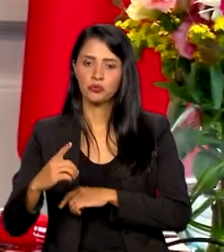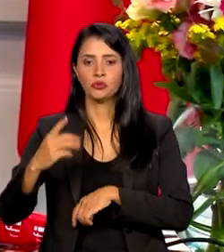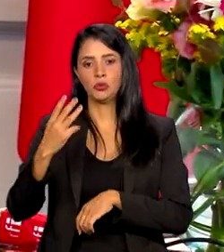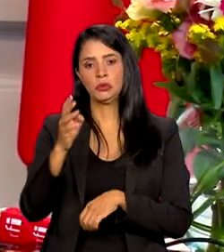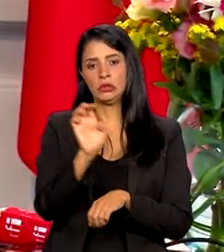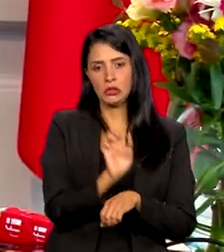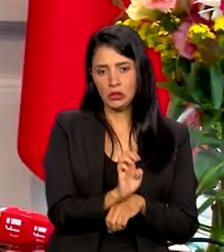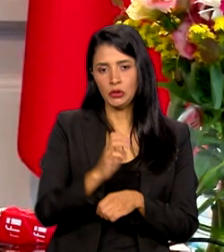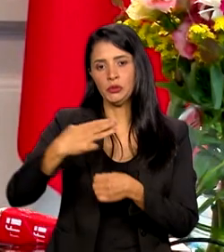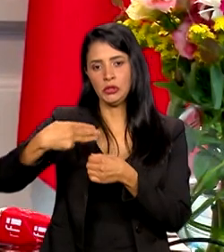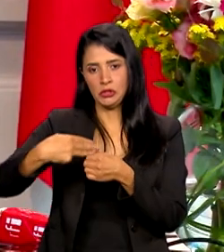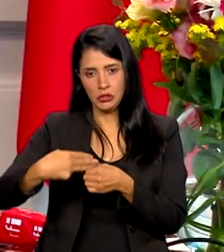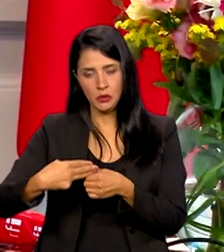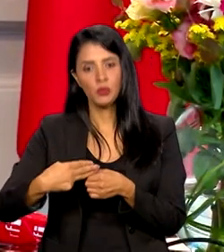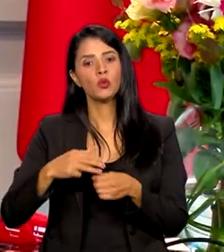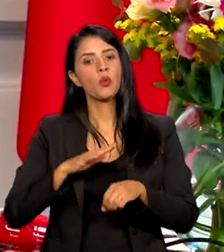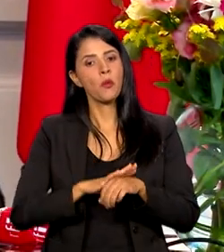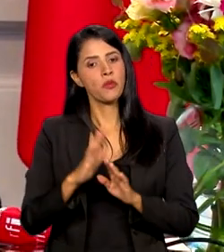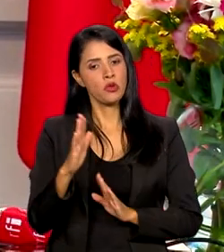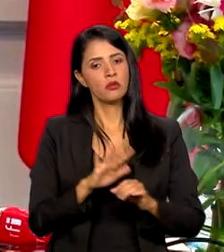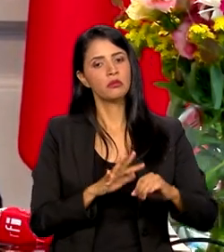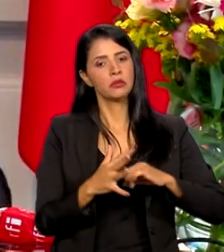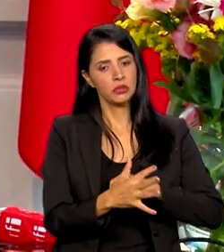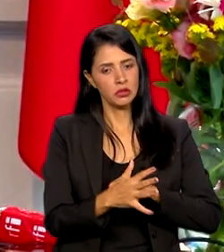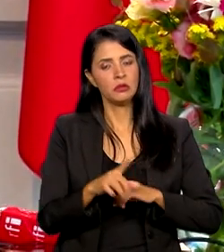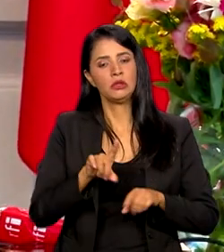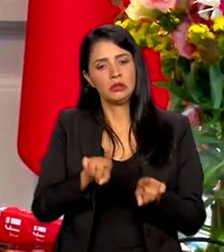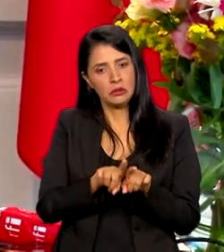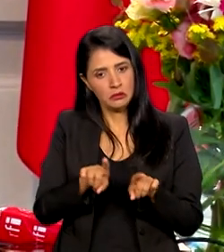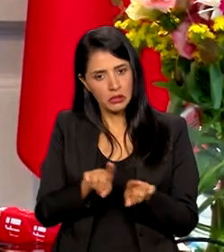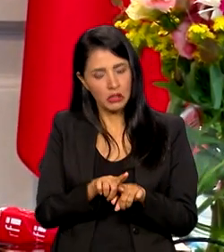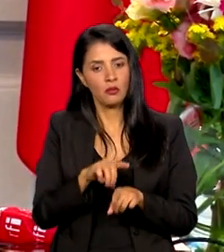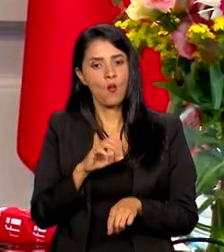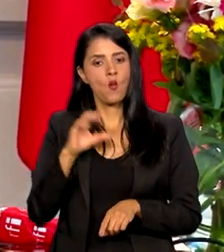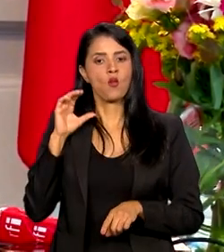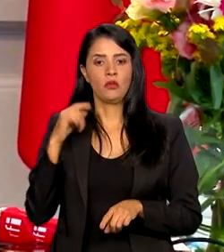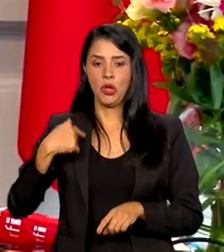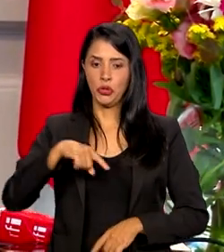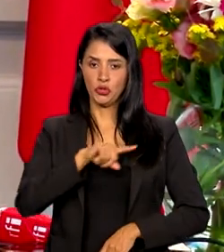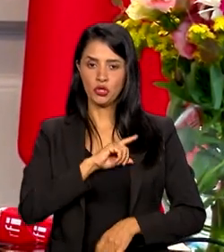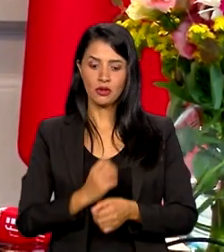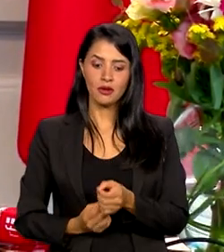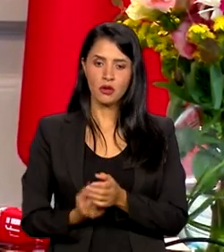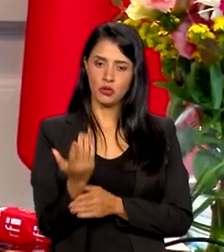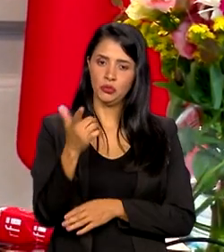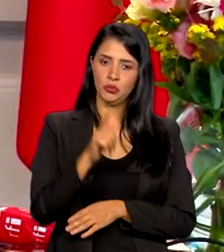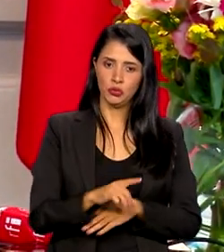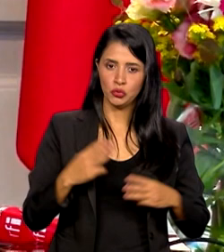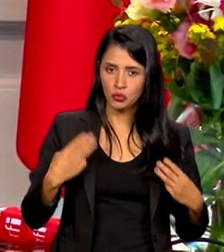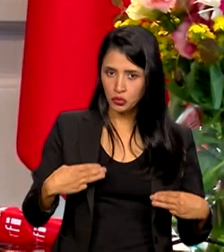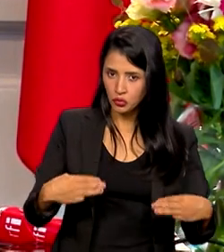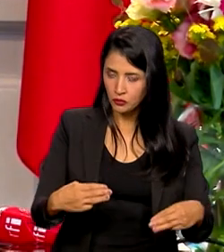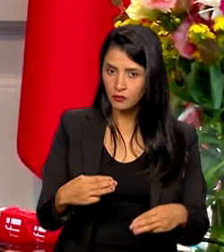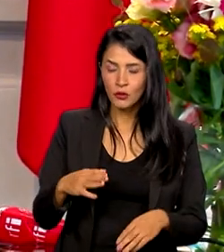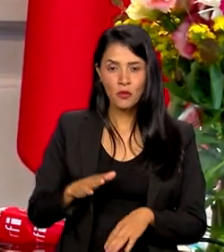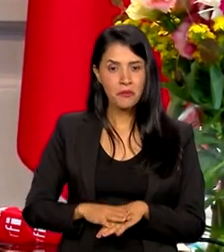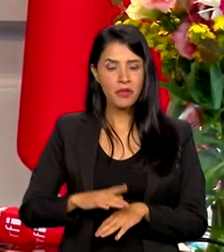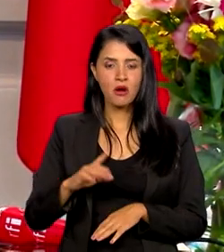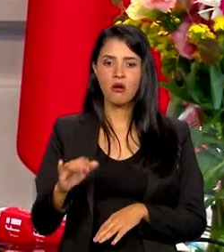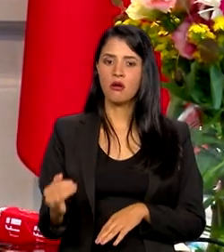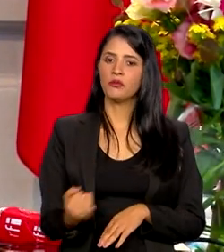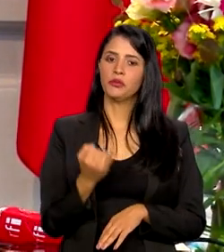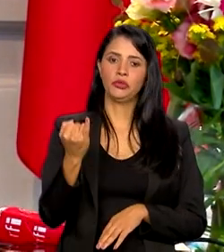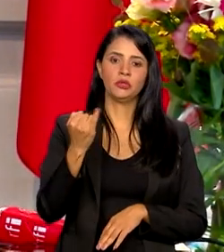pandemia, né? E o que nós estamos fazendo é reconstruir no Ministério. Para vocês terem uma ideia, uma das mais importantes políticas do